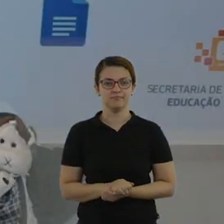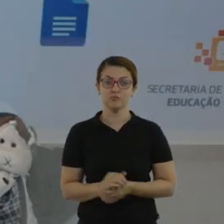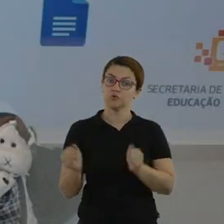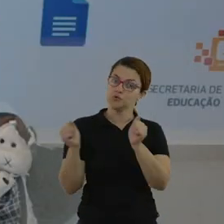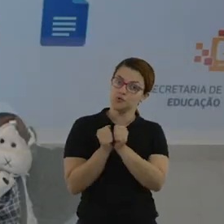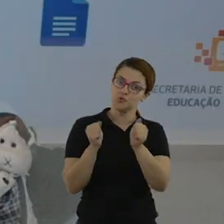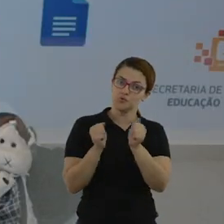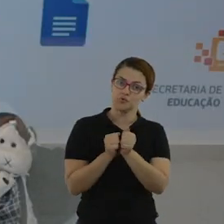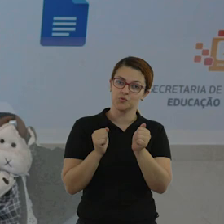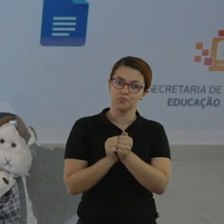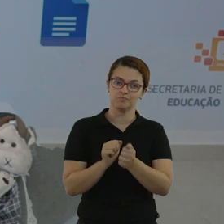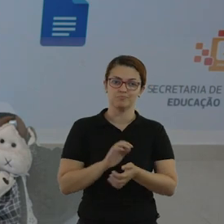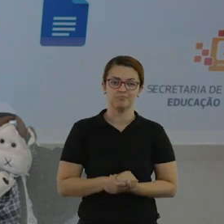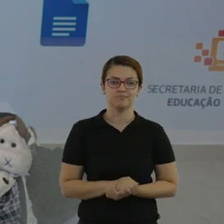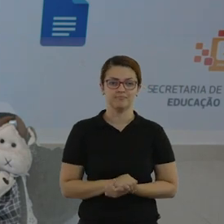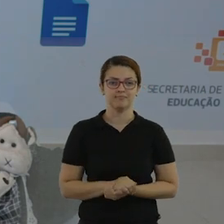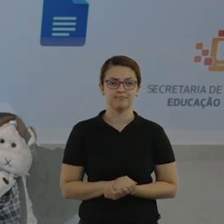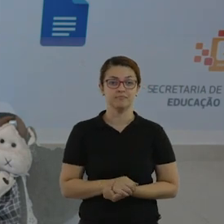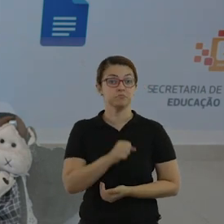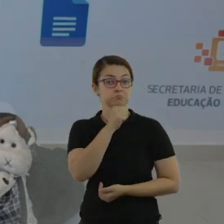Todo mundo cantando em casa.